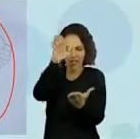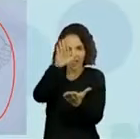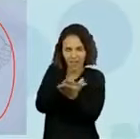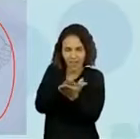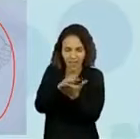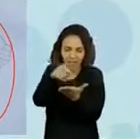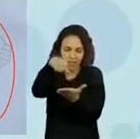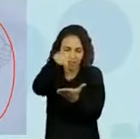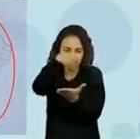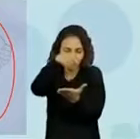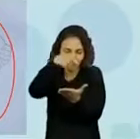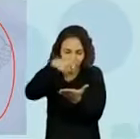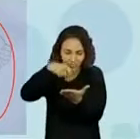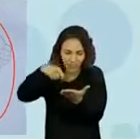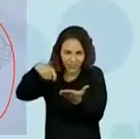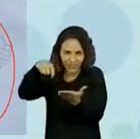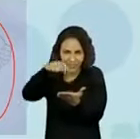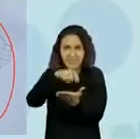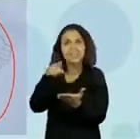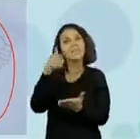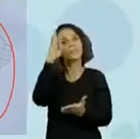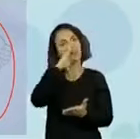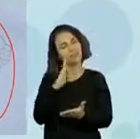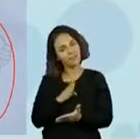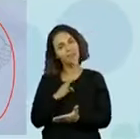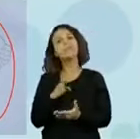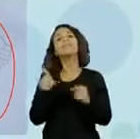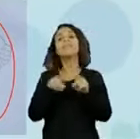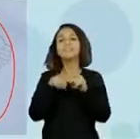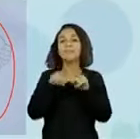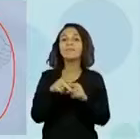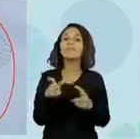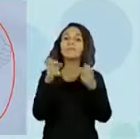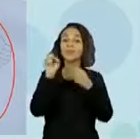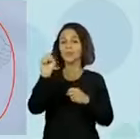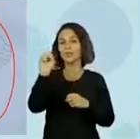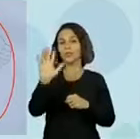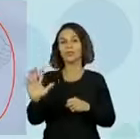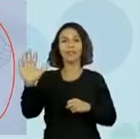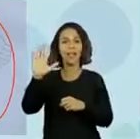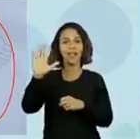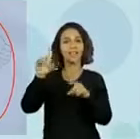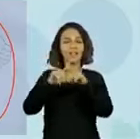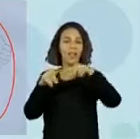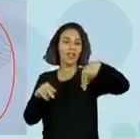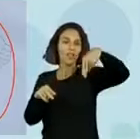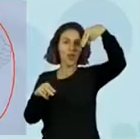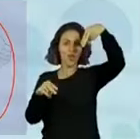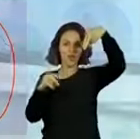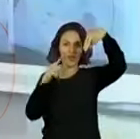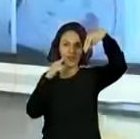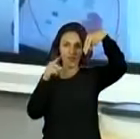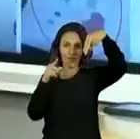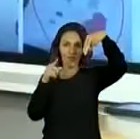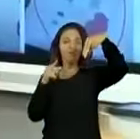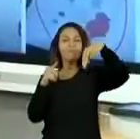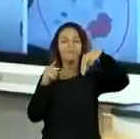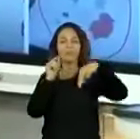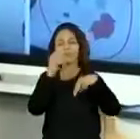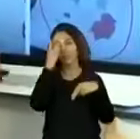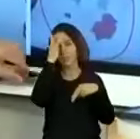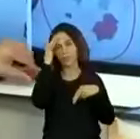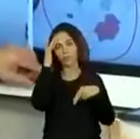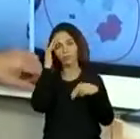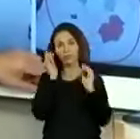fez o Brasil. Perfeito. E localizando principalmente o Sudeste e o Norte. Região de maior adensamento